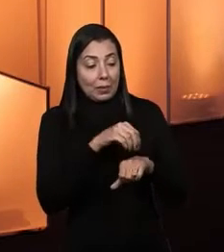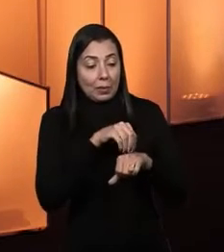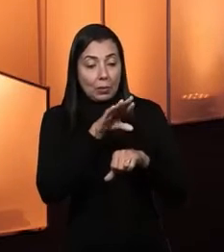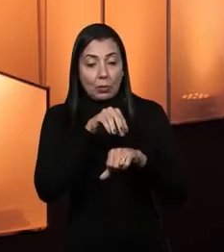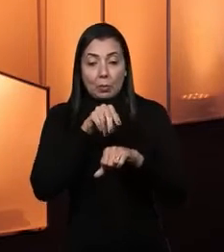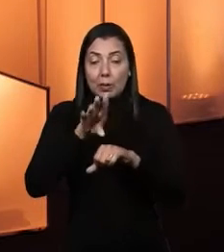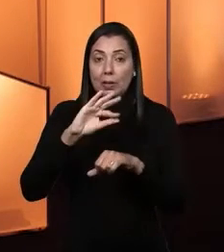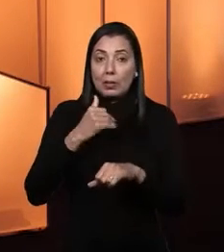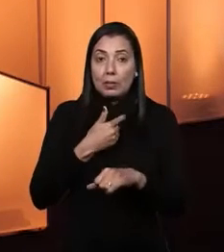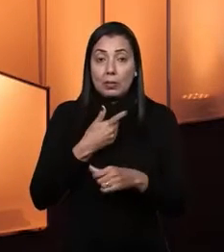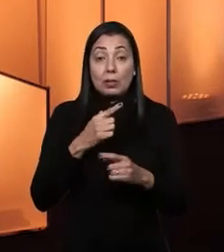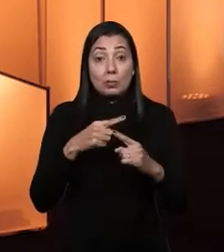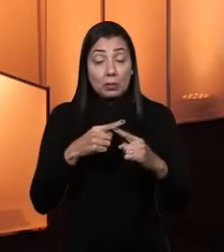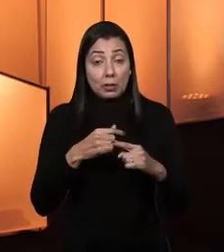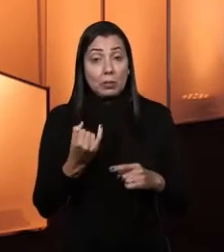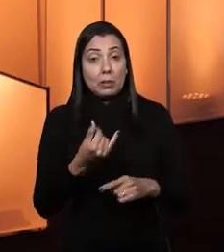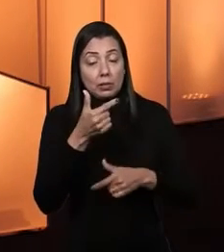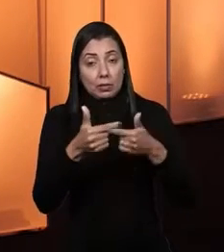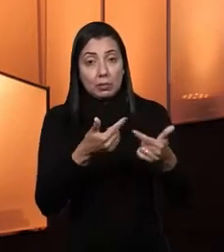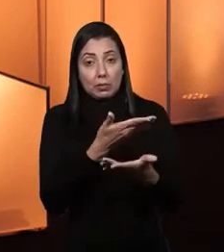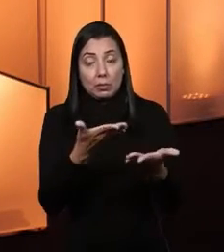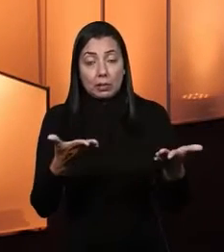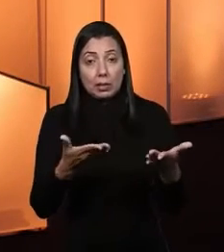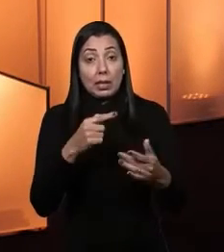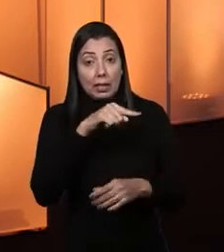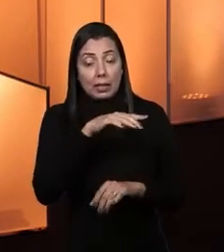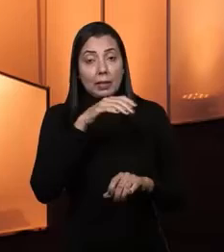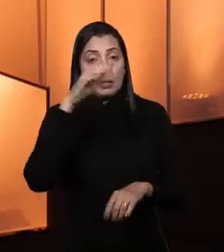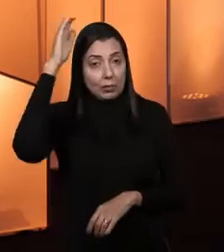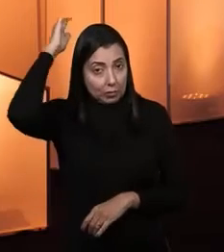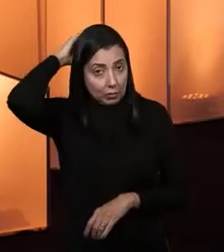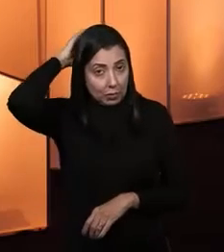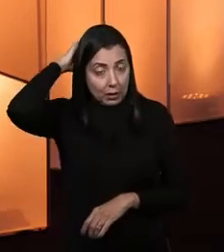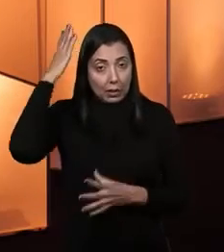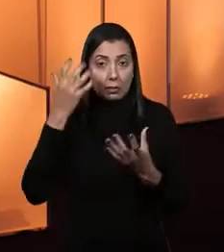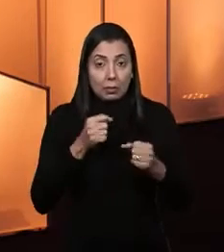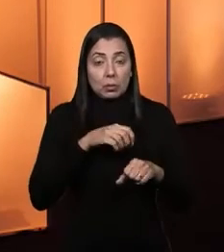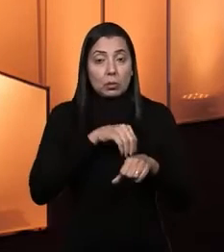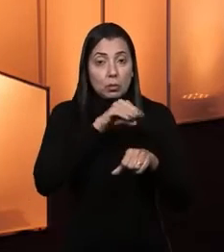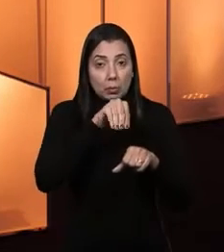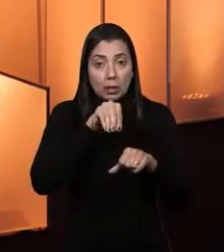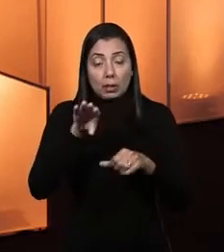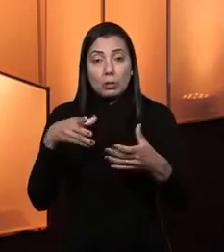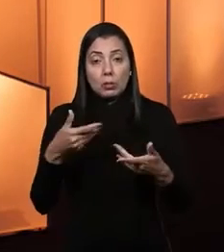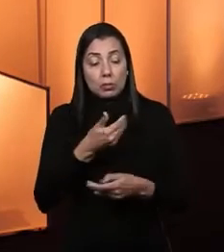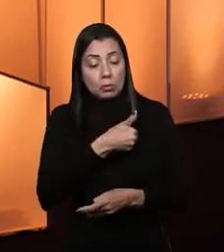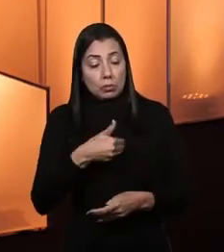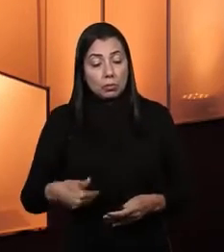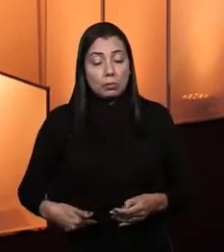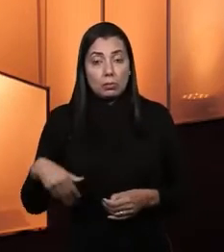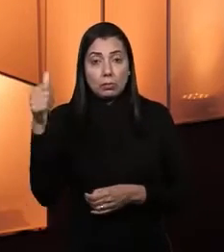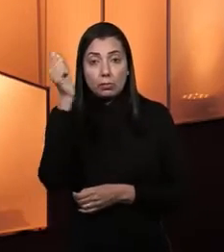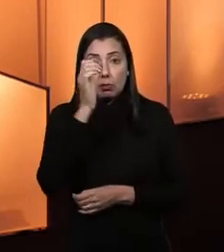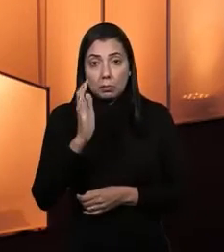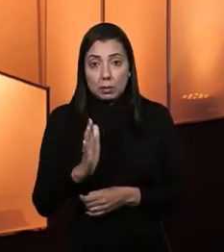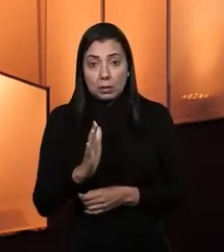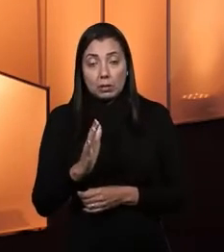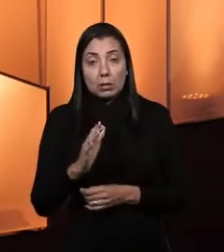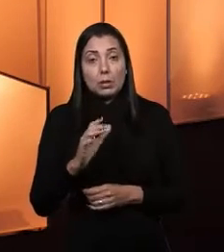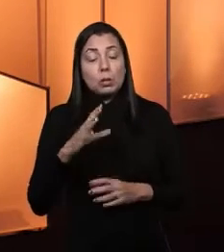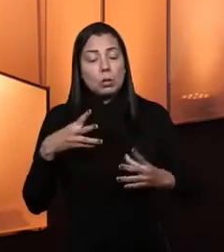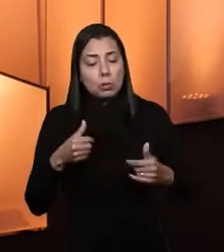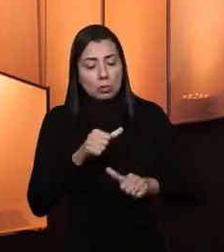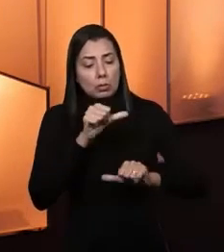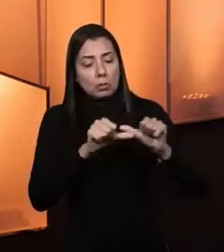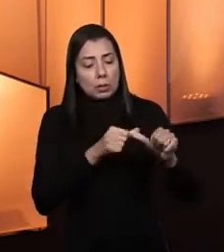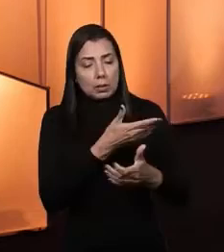conosco, porque o importante é o trabalho que você está fazendo aí no Pará. Então vamos compartilhar com todos os governaltas do Brasil toda a transformação que você está